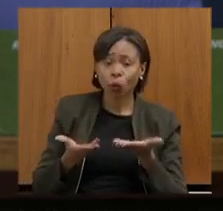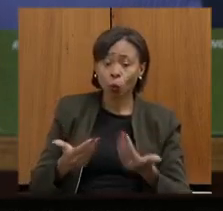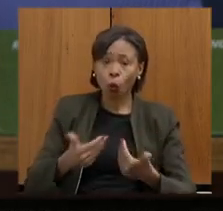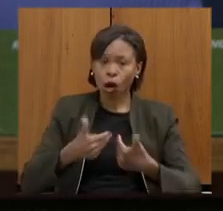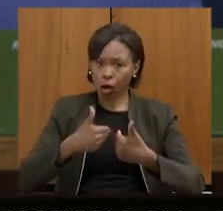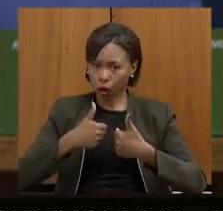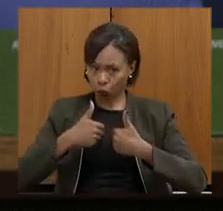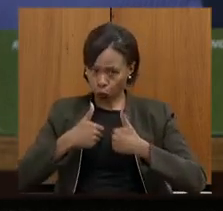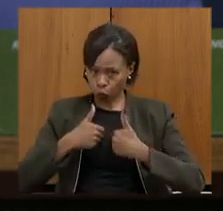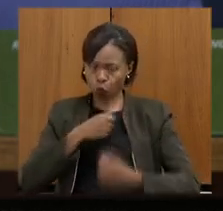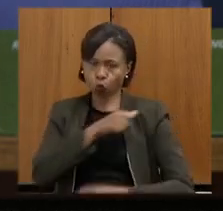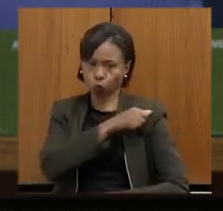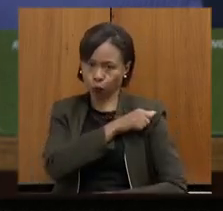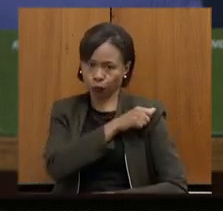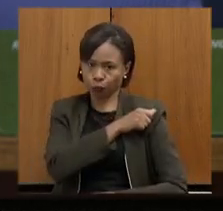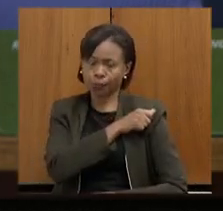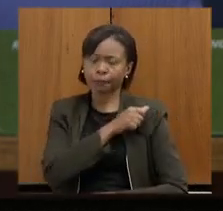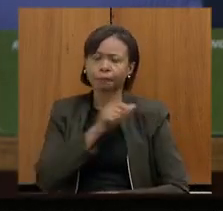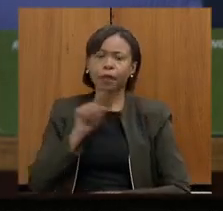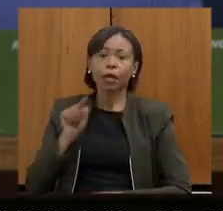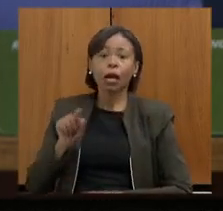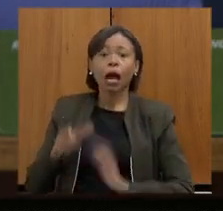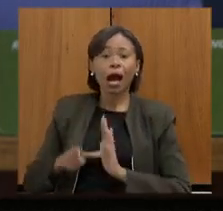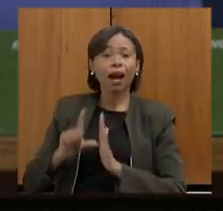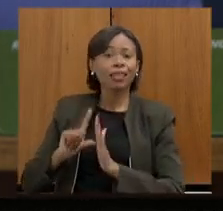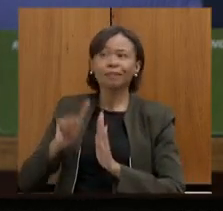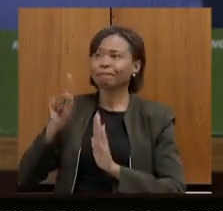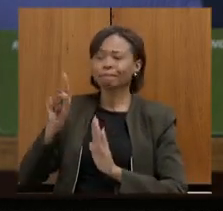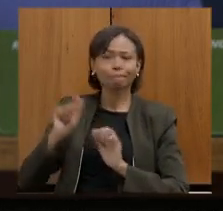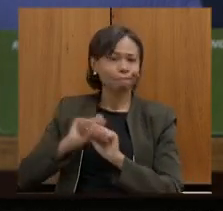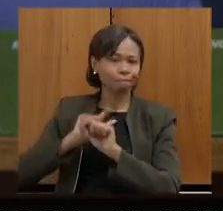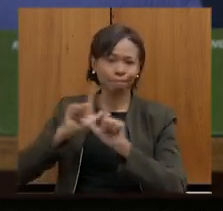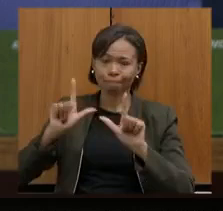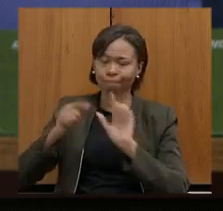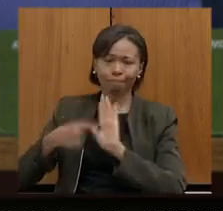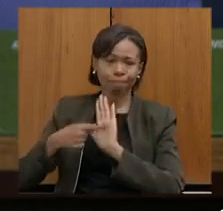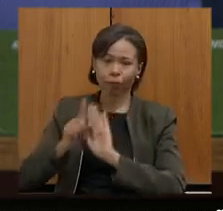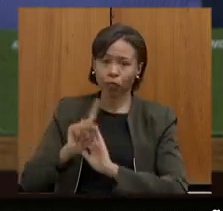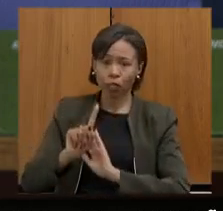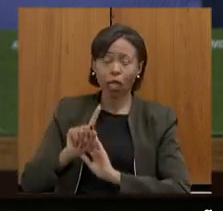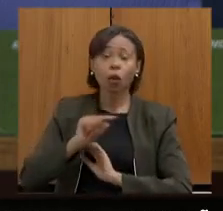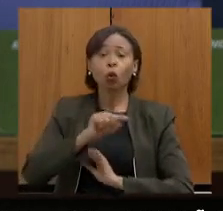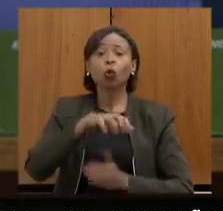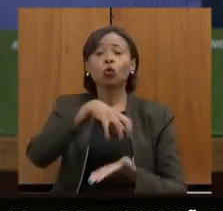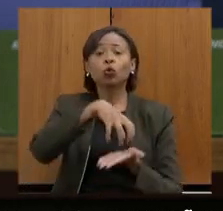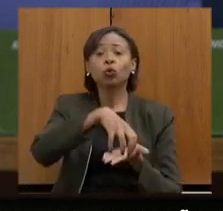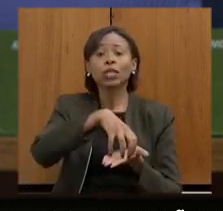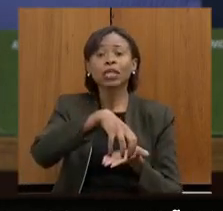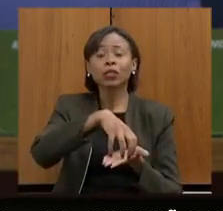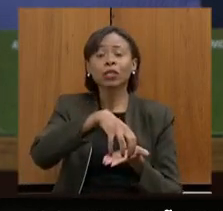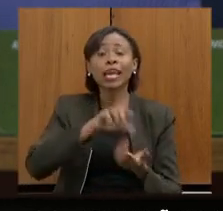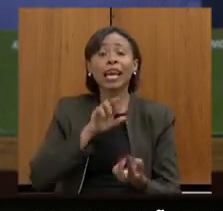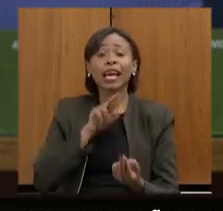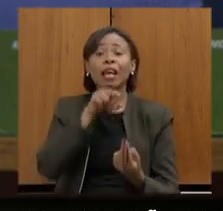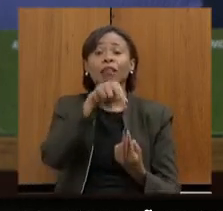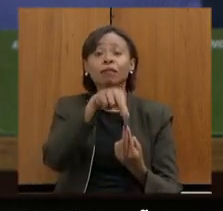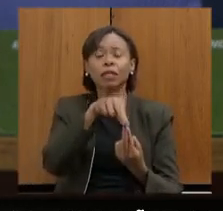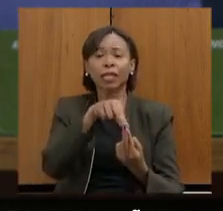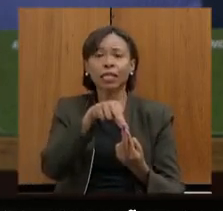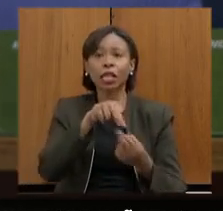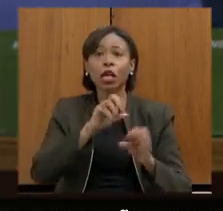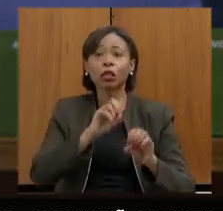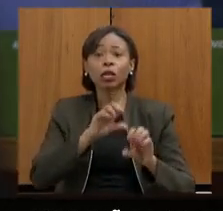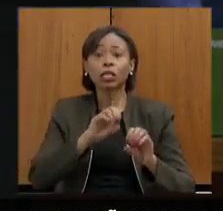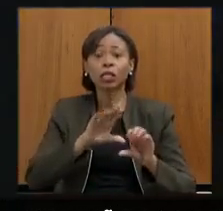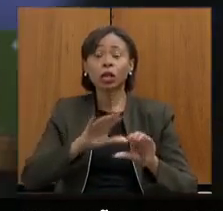destacar, não tive a oportunidade de falar na minha apresentação, deputado, mais a criação dos Centros de Referência em Educação Especial Inclusiva, os